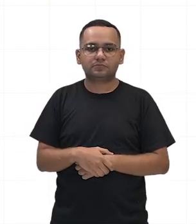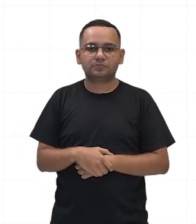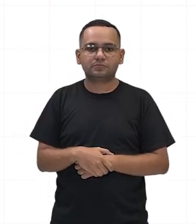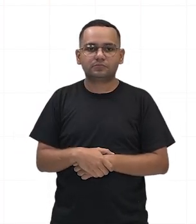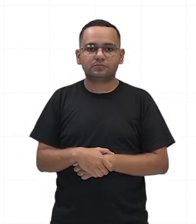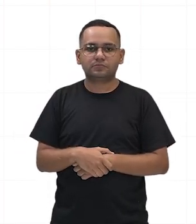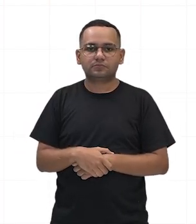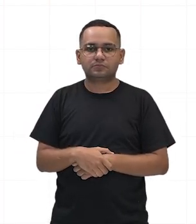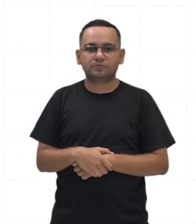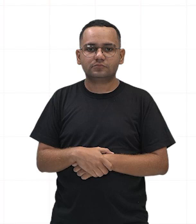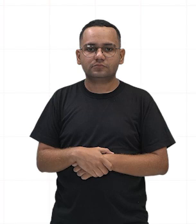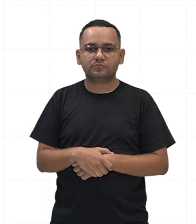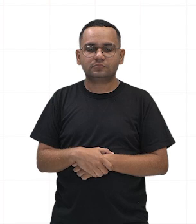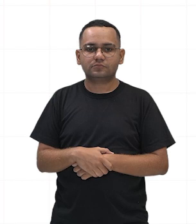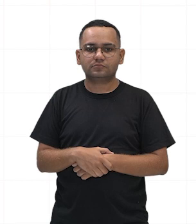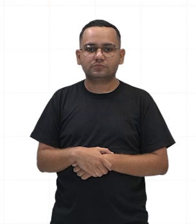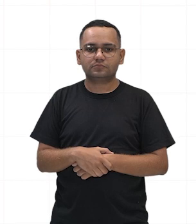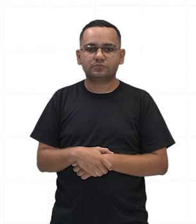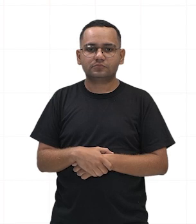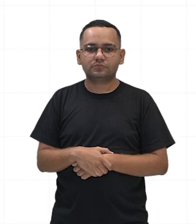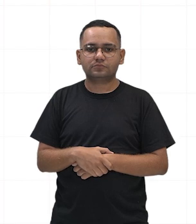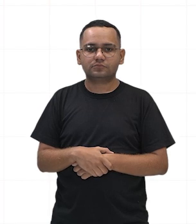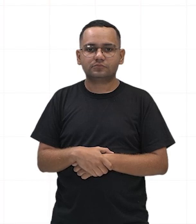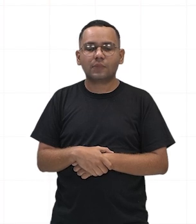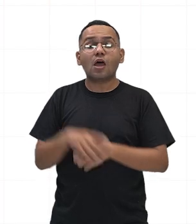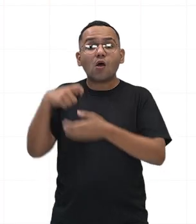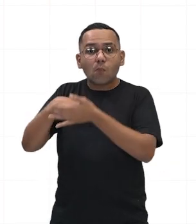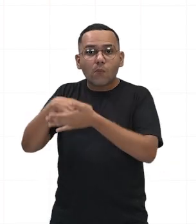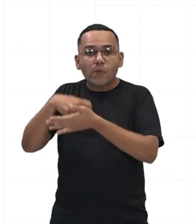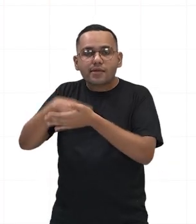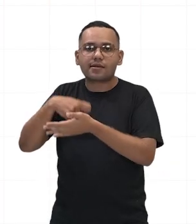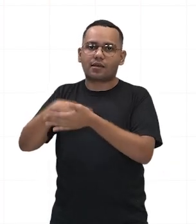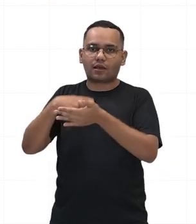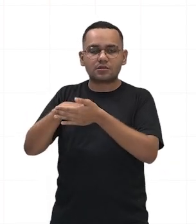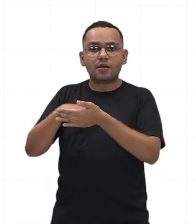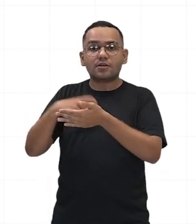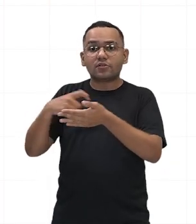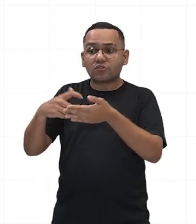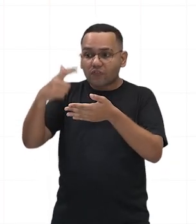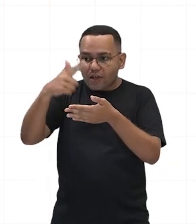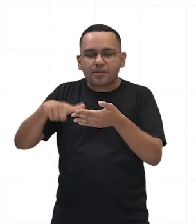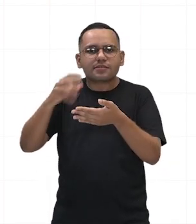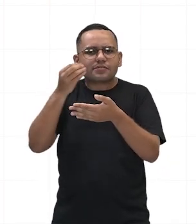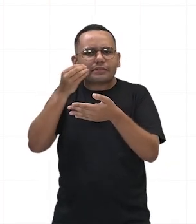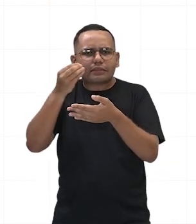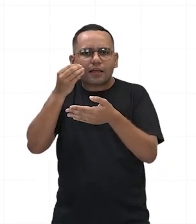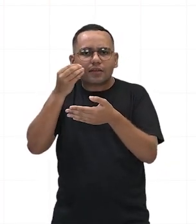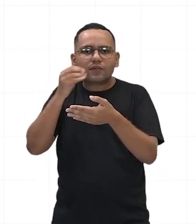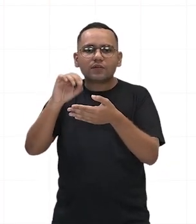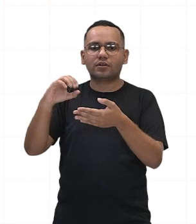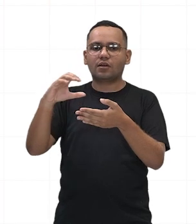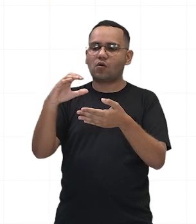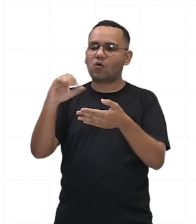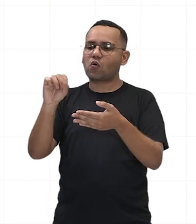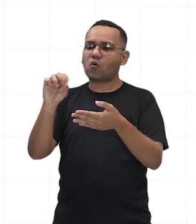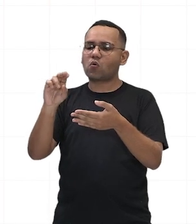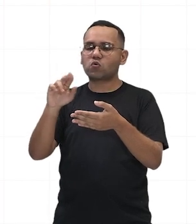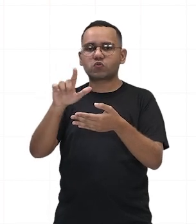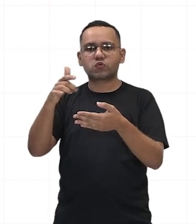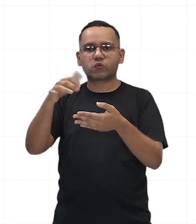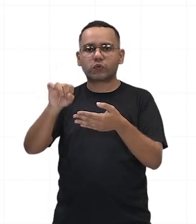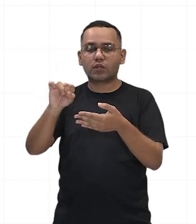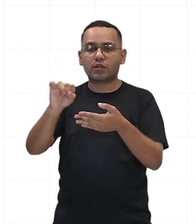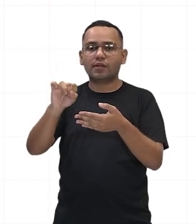ano, um dos cônsules fosse plebeu. Então, veja, já é uma conquista grande, né? Também proibia a